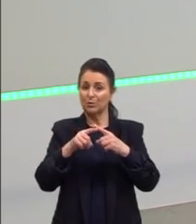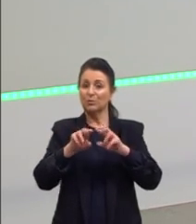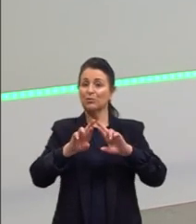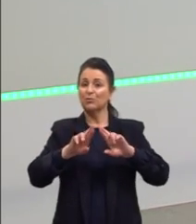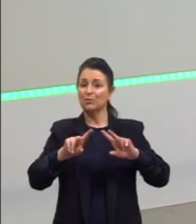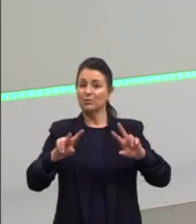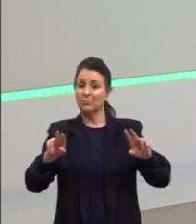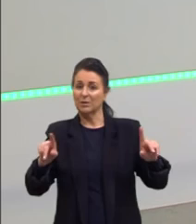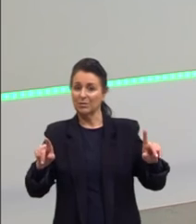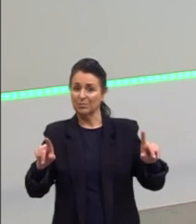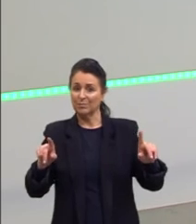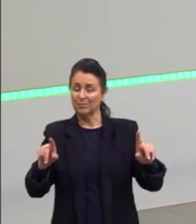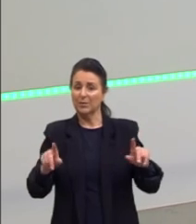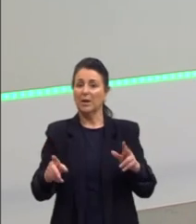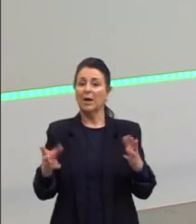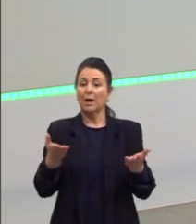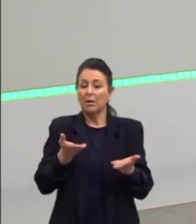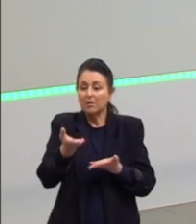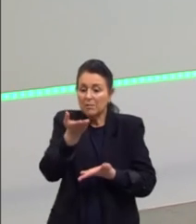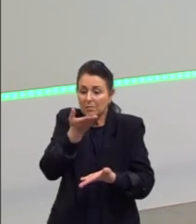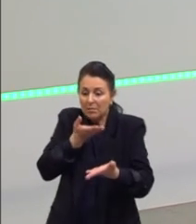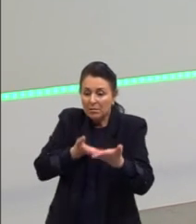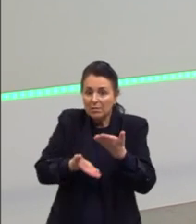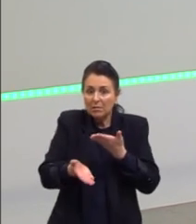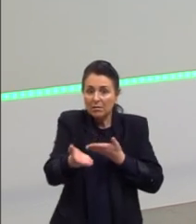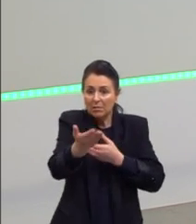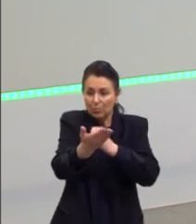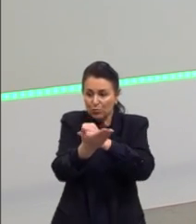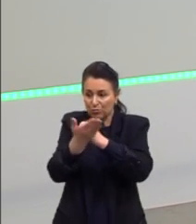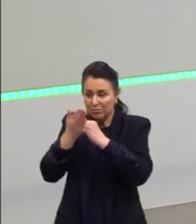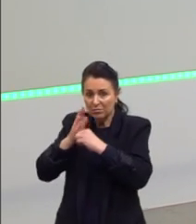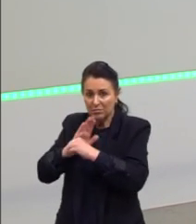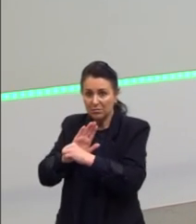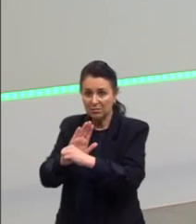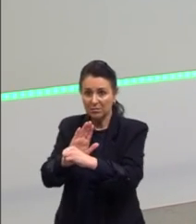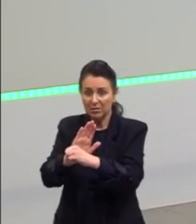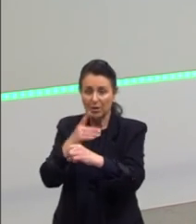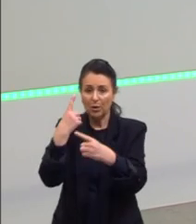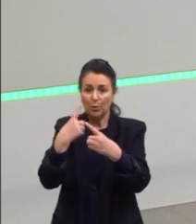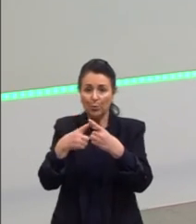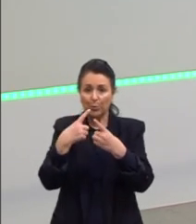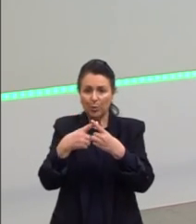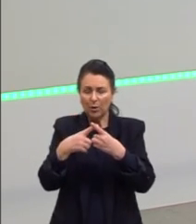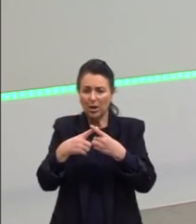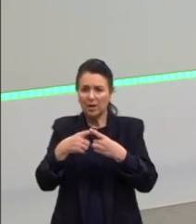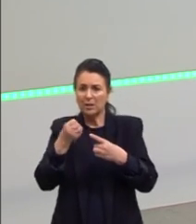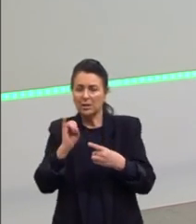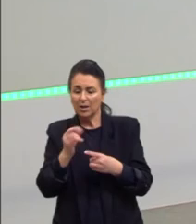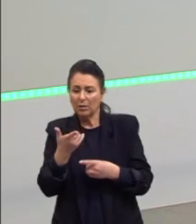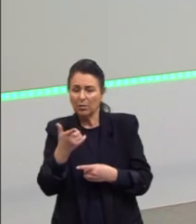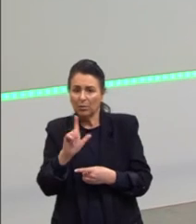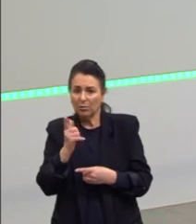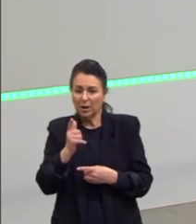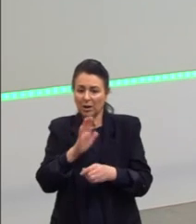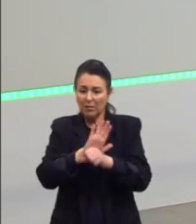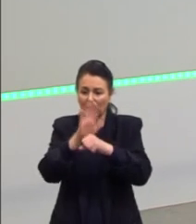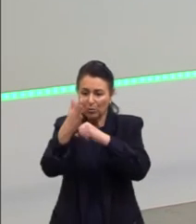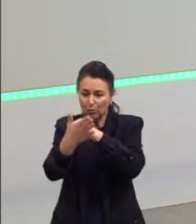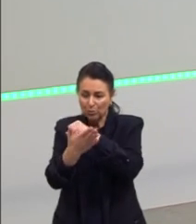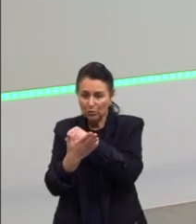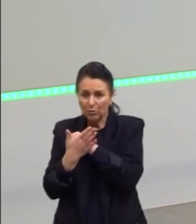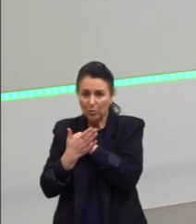Então, é uma relação que as duas se auxiliam obrigatoriamente. Porque se deixa de haver esse auxílio,